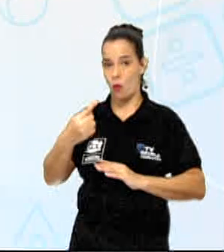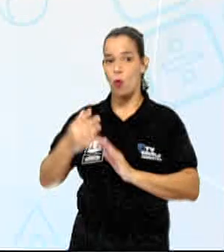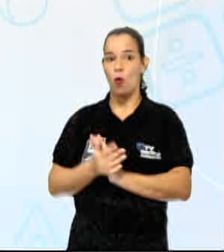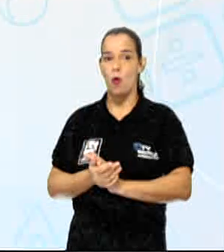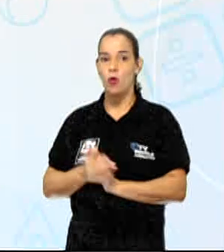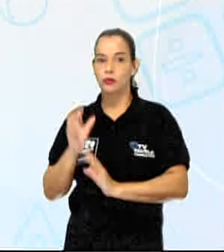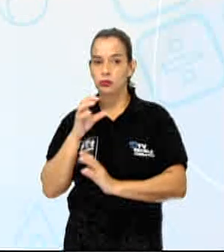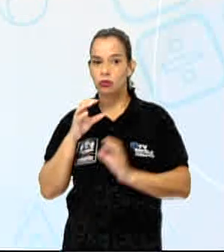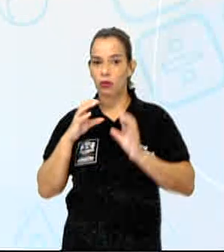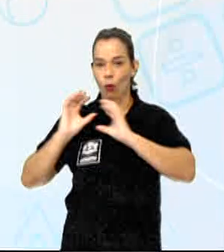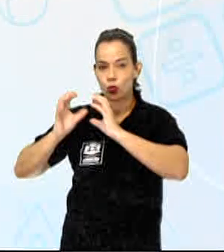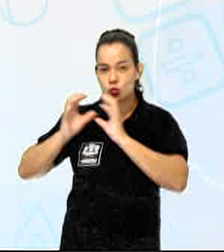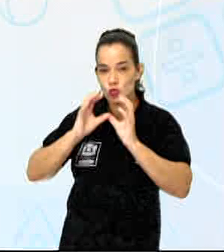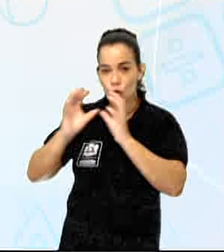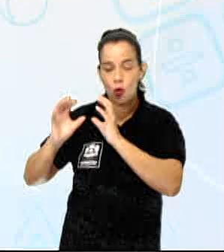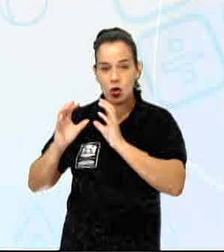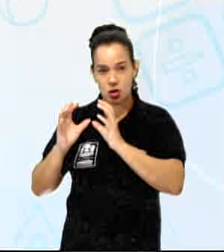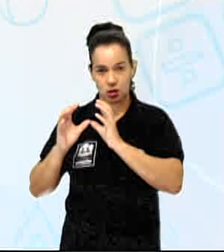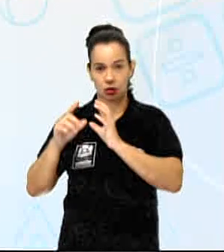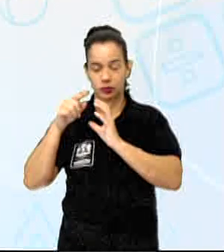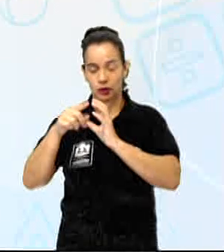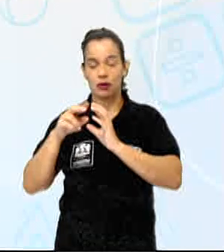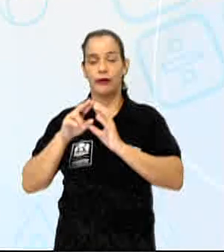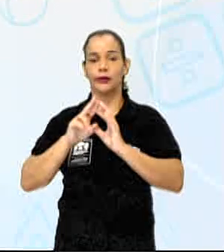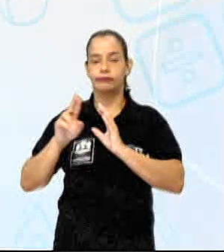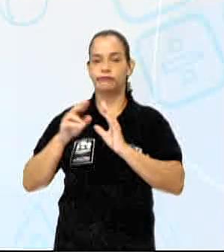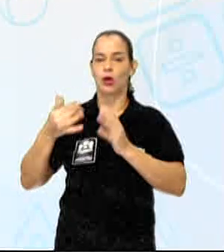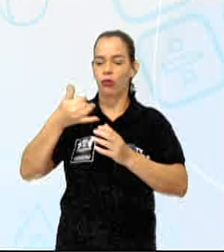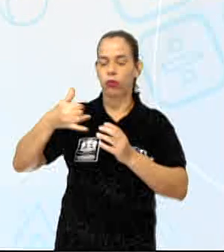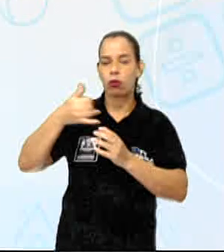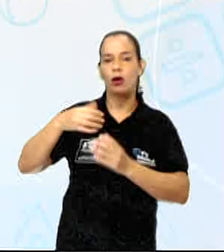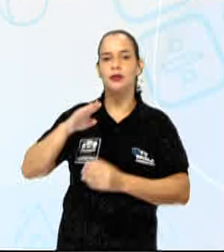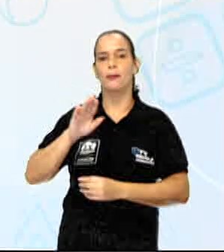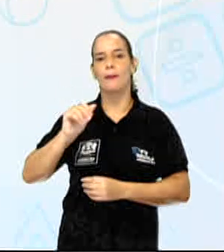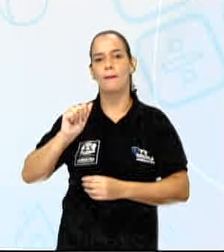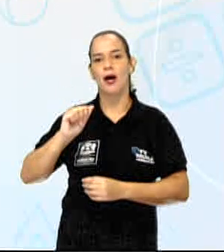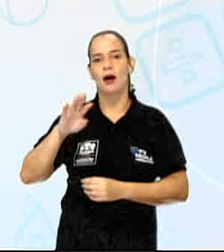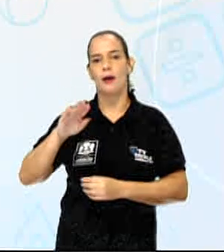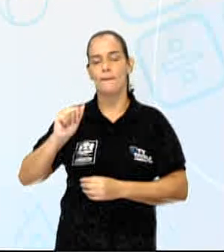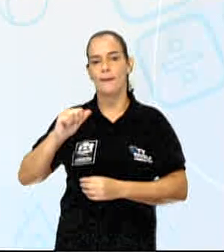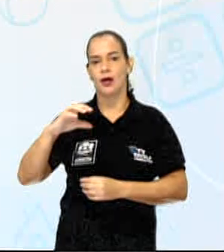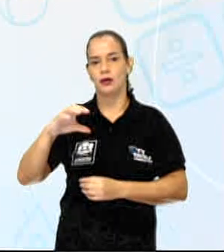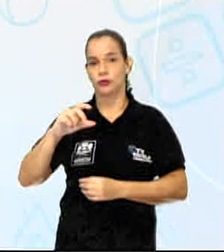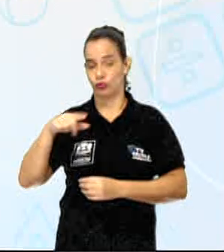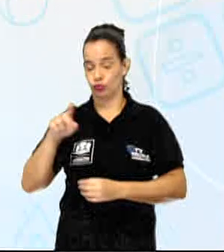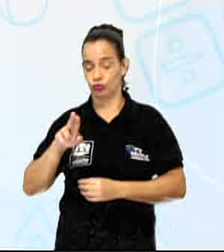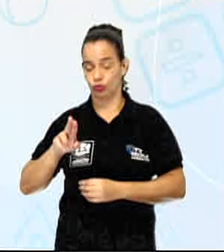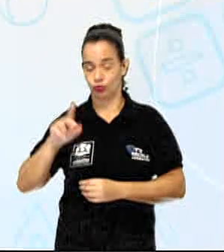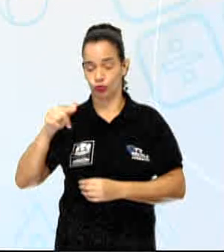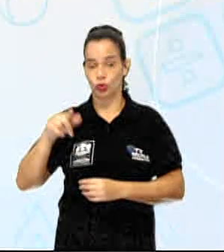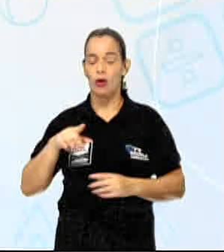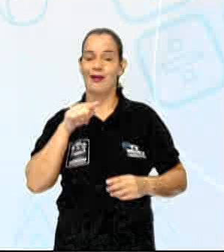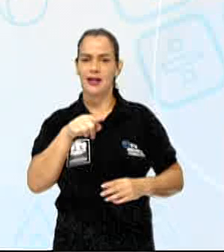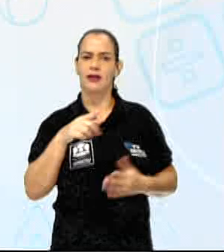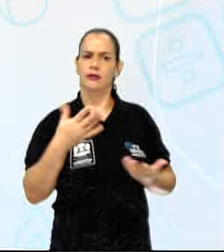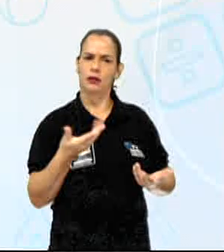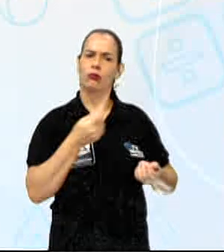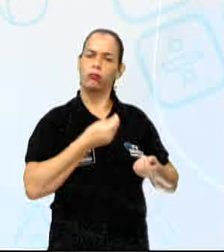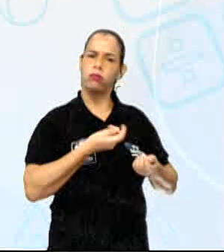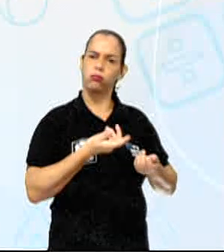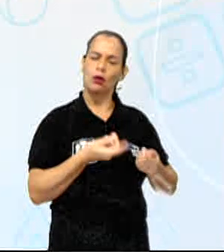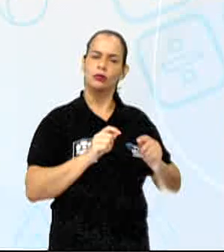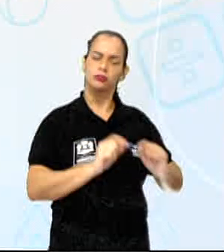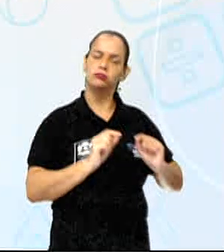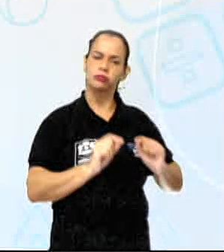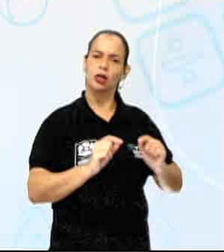os coquinhos ali, é o óleo de babassu. Você está vendo a embalagenzinha. Isso é uma atividade muito importante para essa região, porque é uma fonte